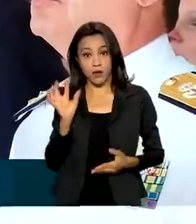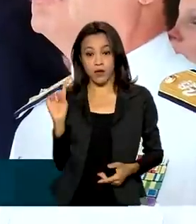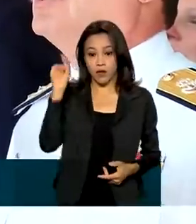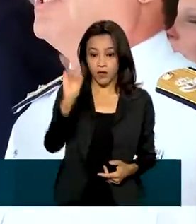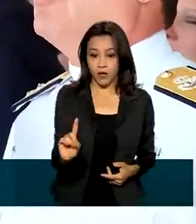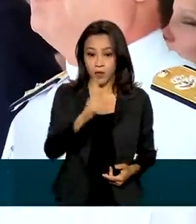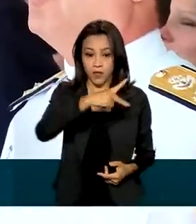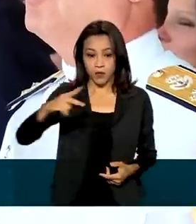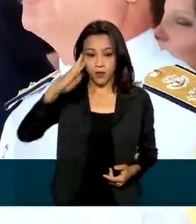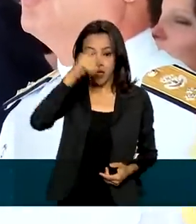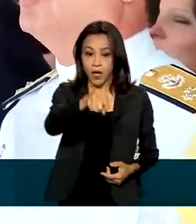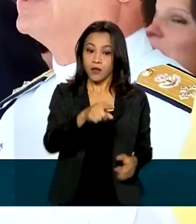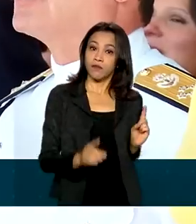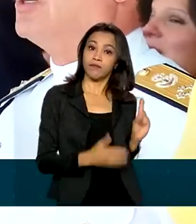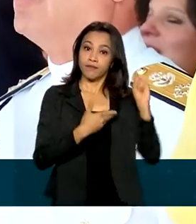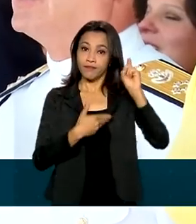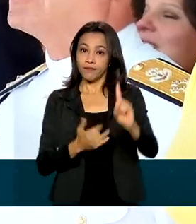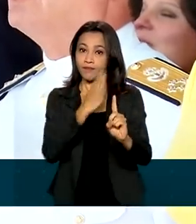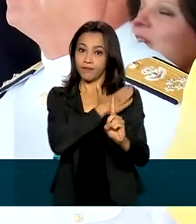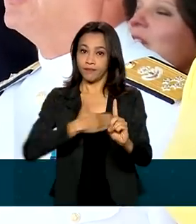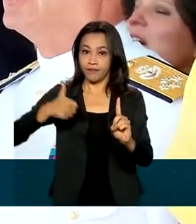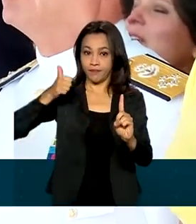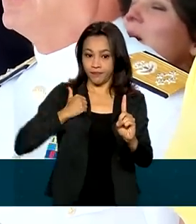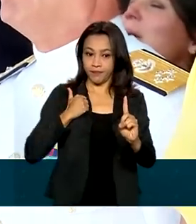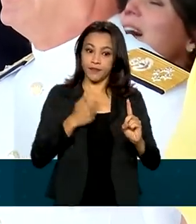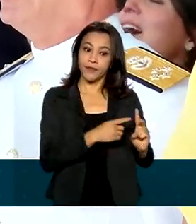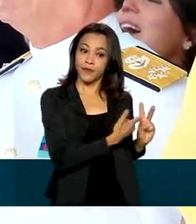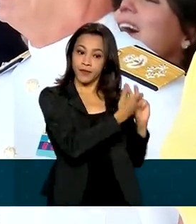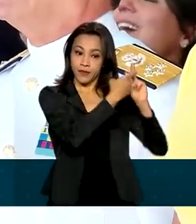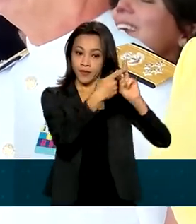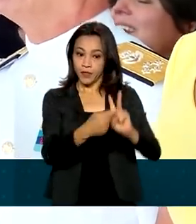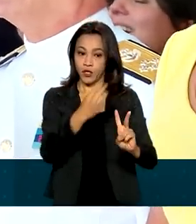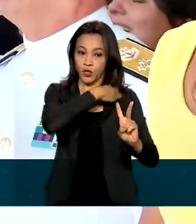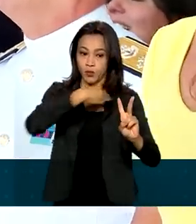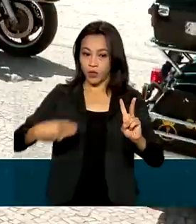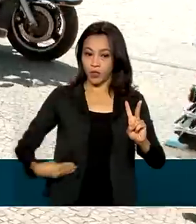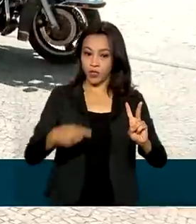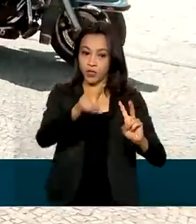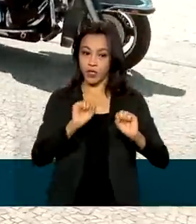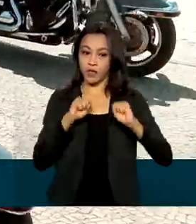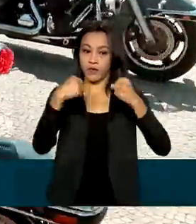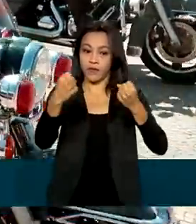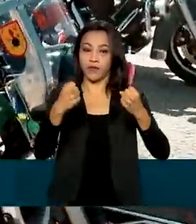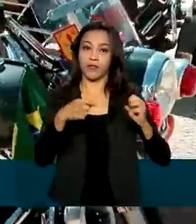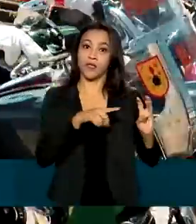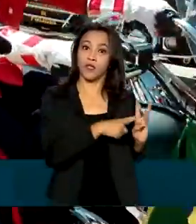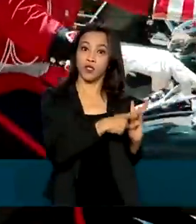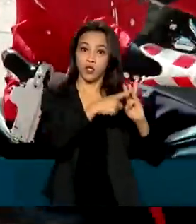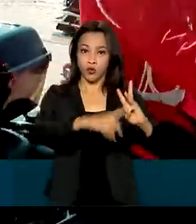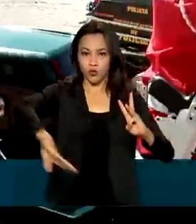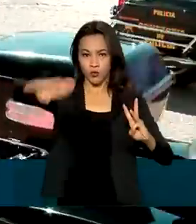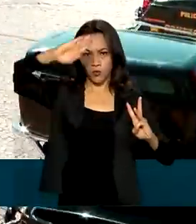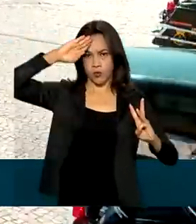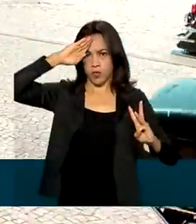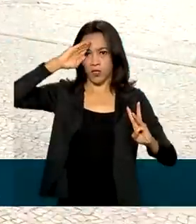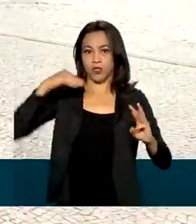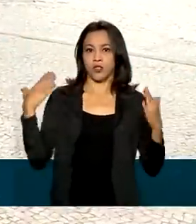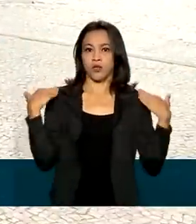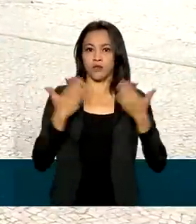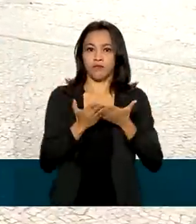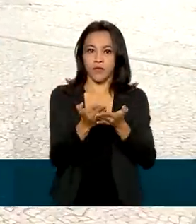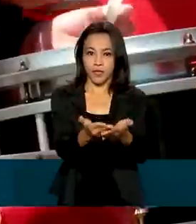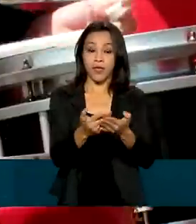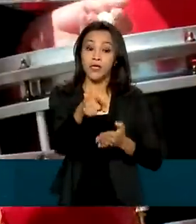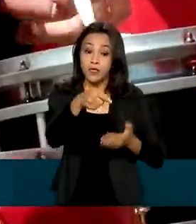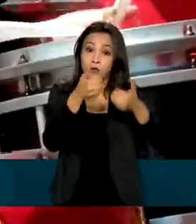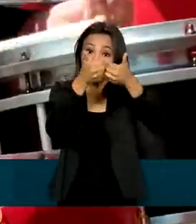da primeira-dama Michele Bolsonaro e do ministro da Defesa e do comandante da Marinha. A cerimônia marcou o início das comemorações do 7